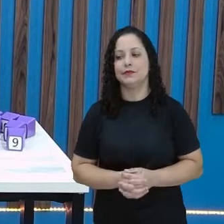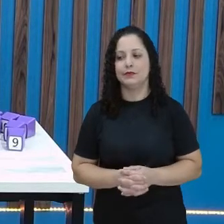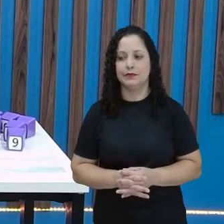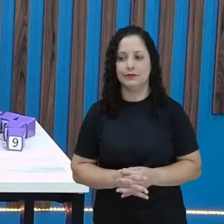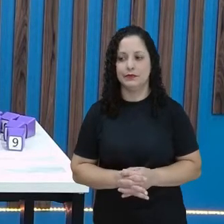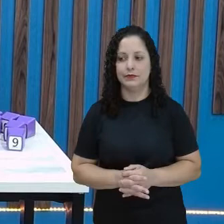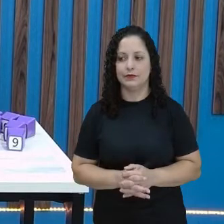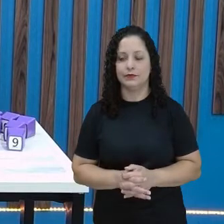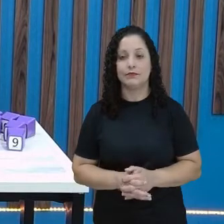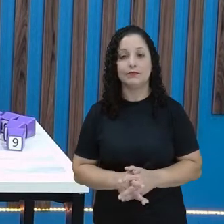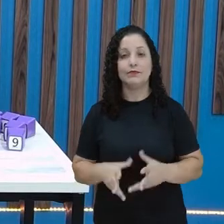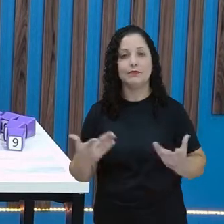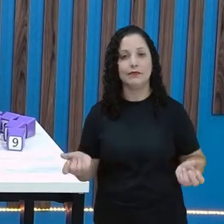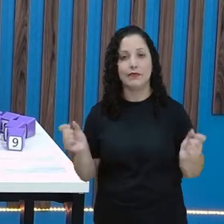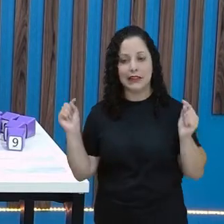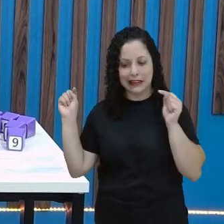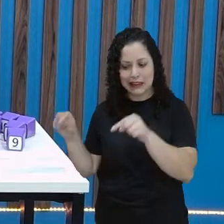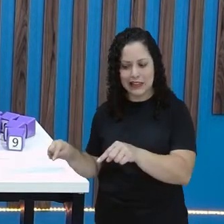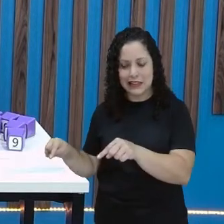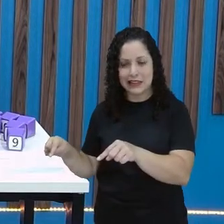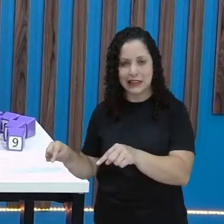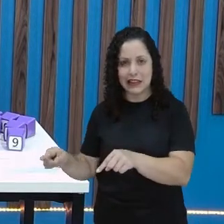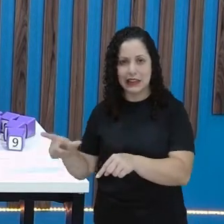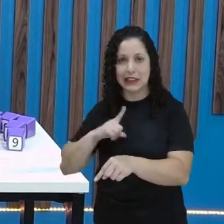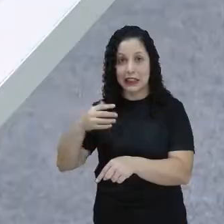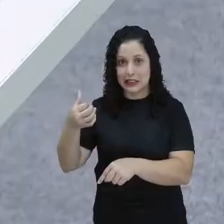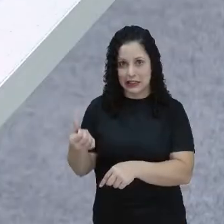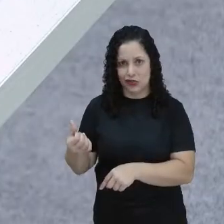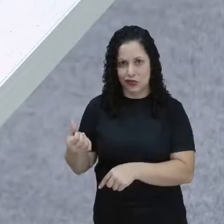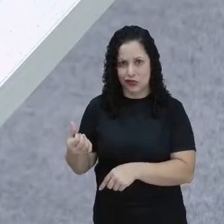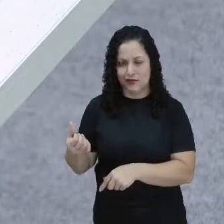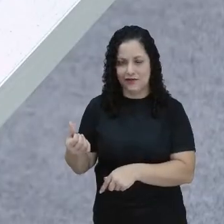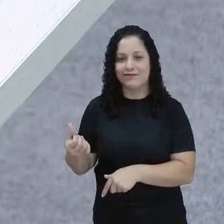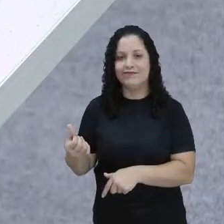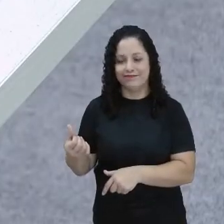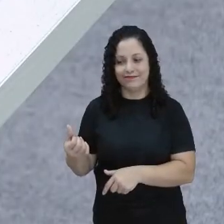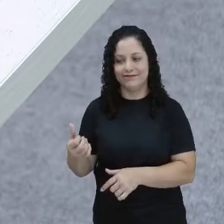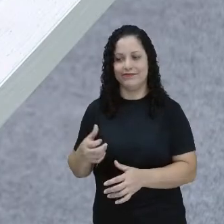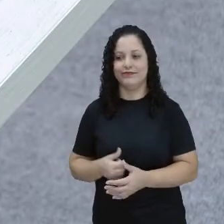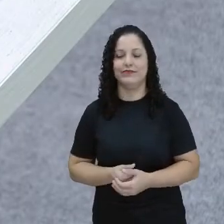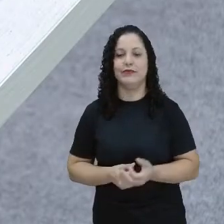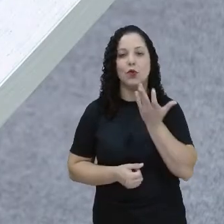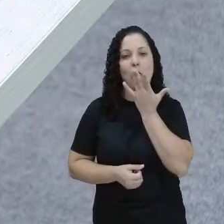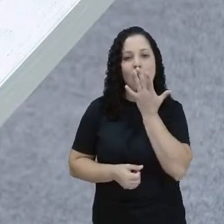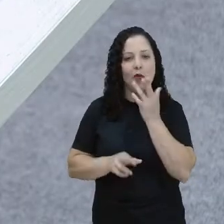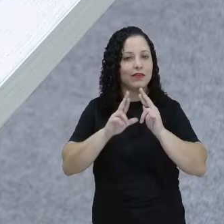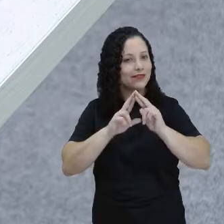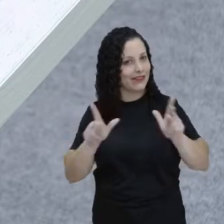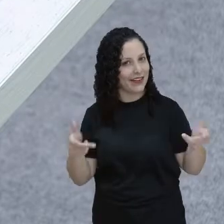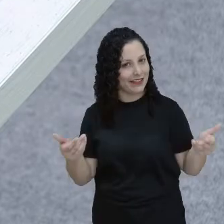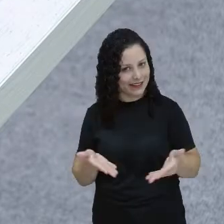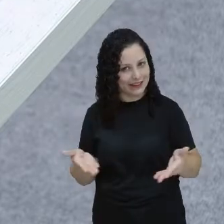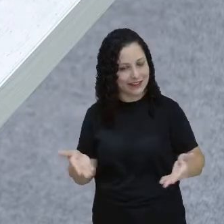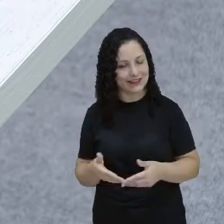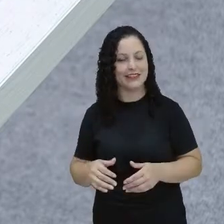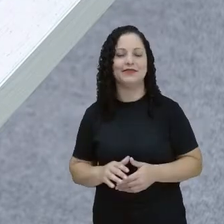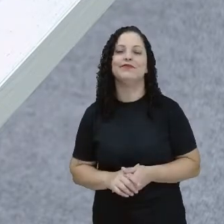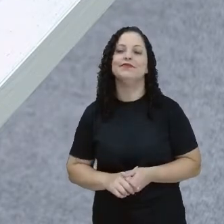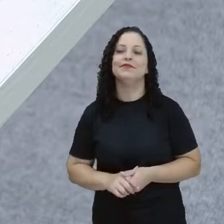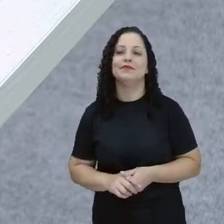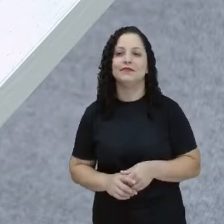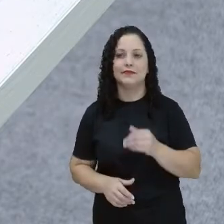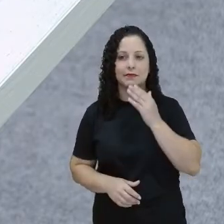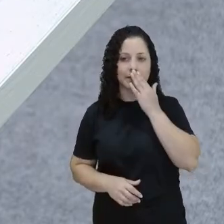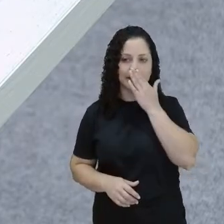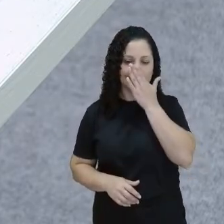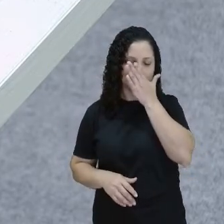saco de Duda tinha quantas bolinhas? Seis. Vou colocar de outra cor, tá? Porque agora é o saco que a gente vai preencher.